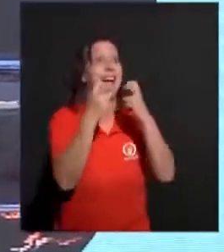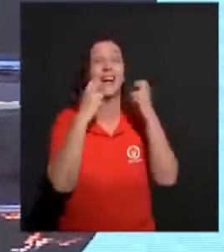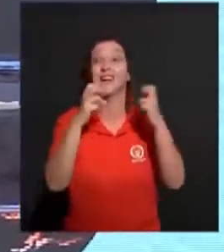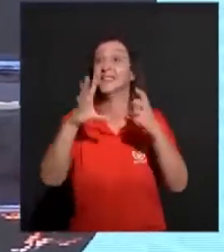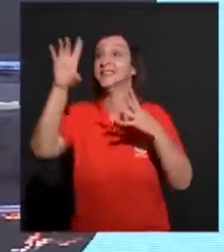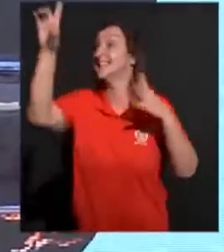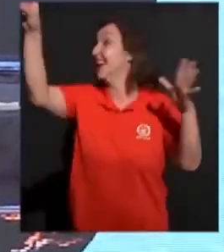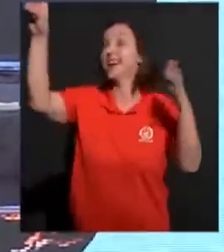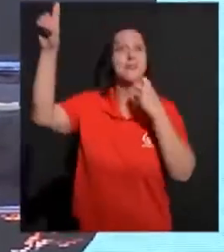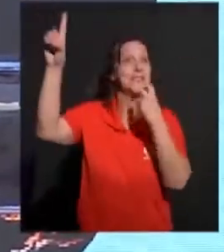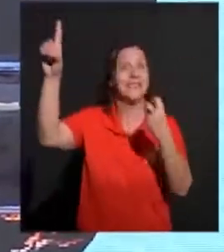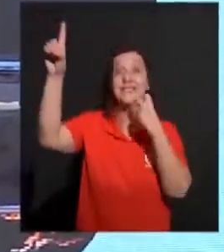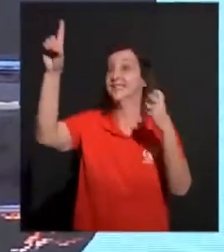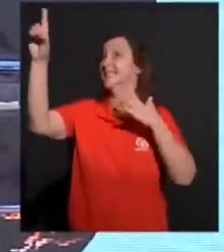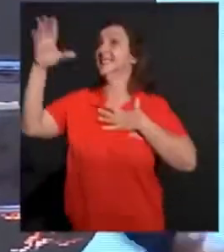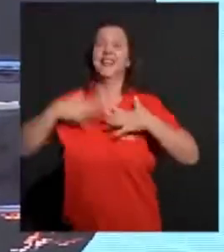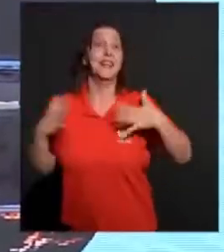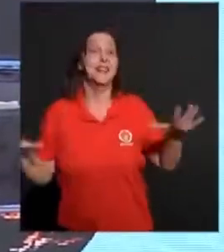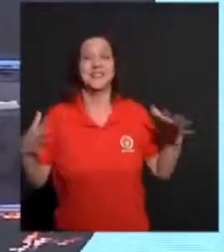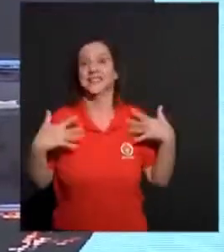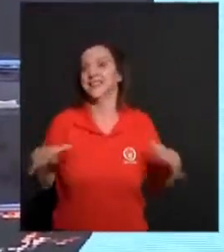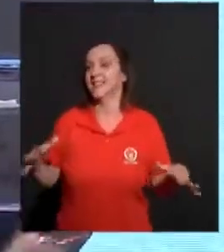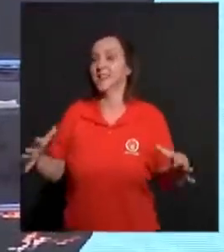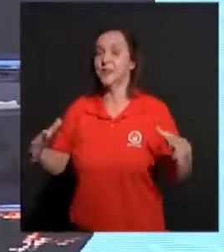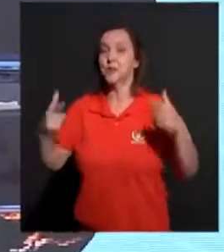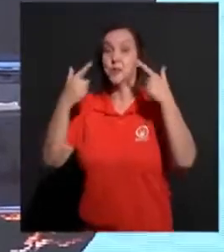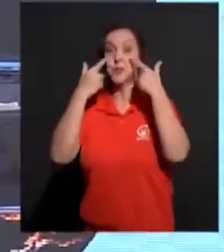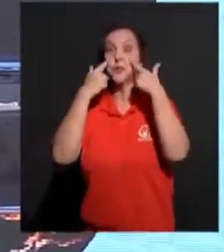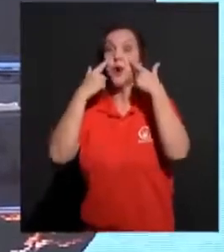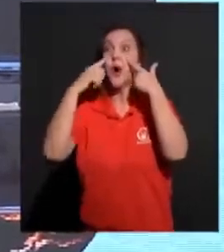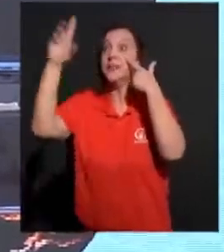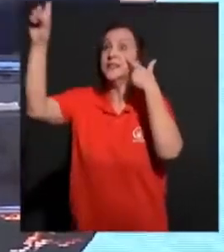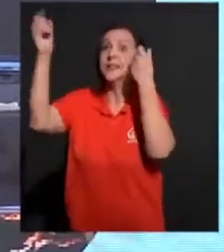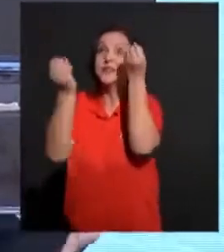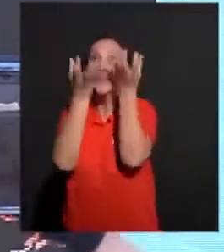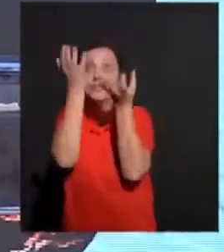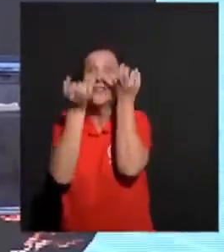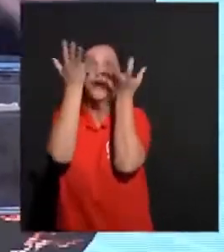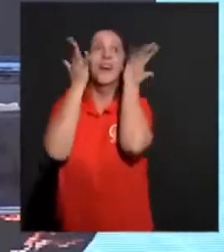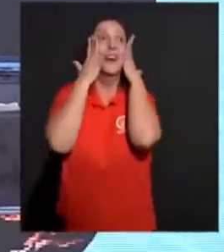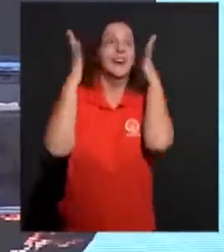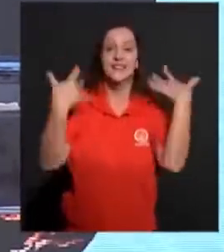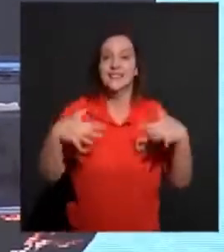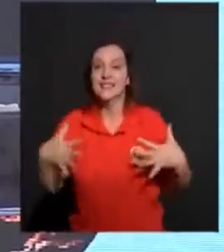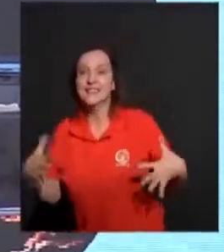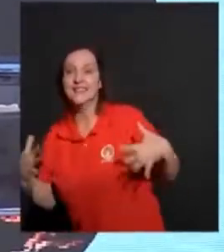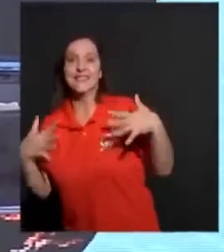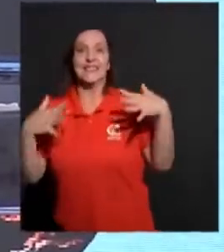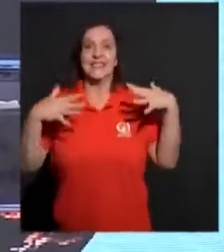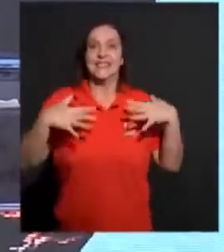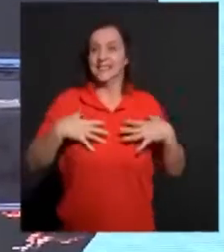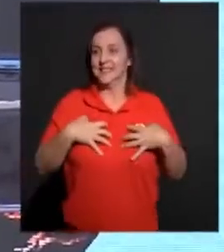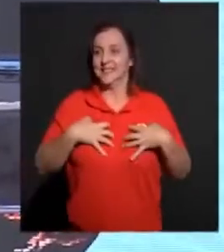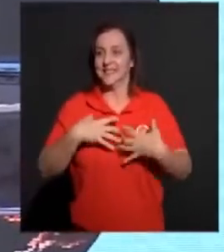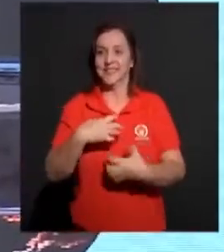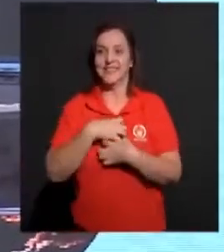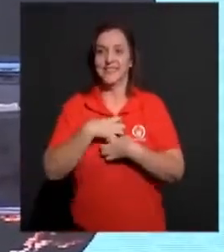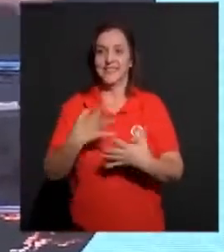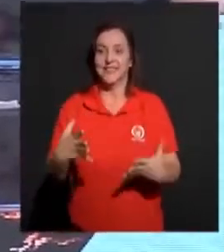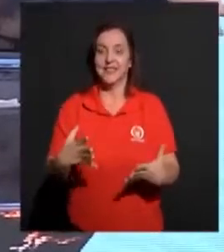Deus, meu Deus, meu Deus. Os seus olhos são como chamas de fogo. Ai meu Deus do céu. Vai ser, irmão.